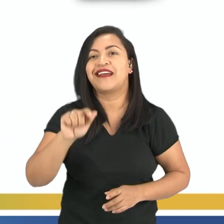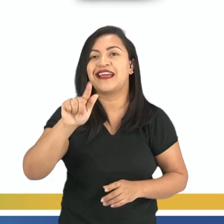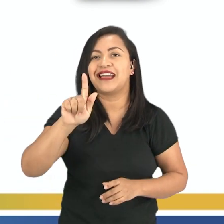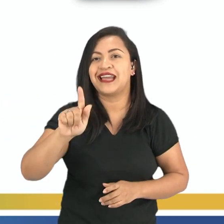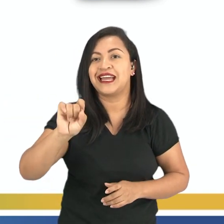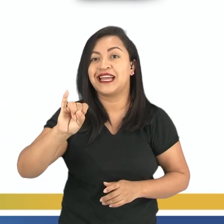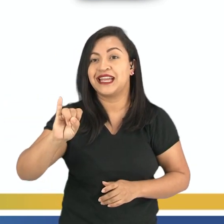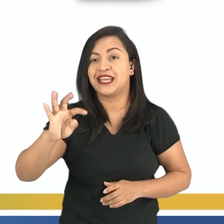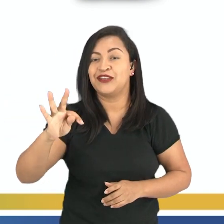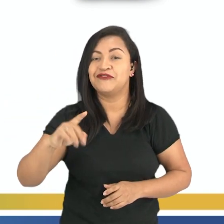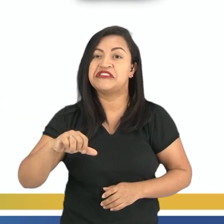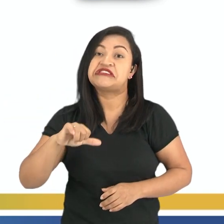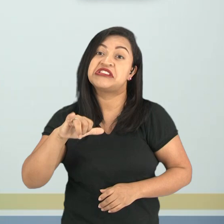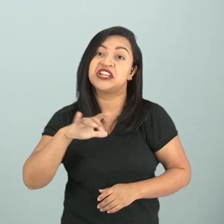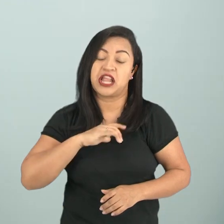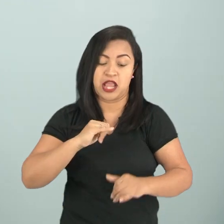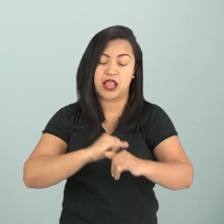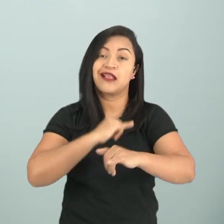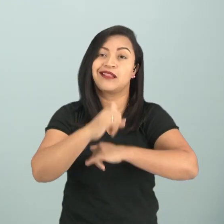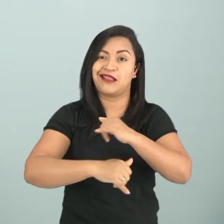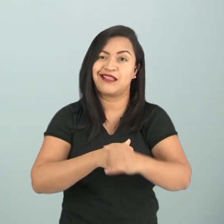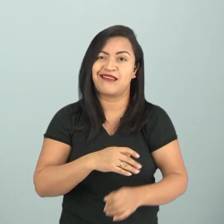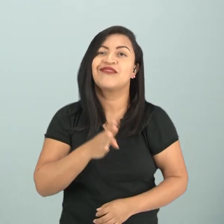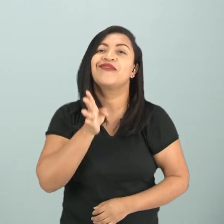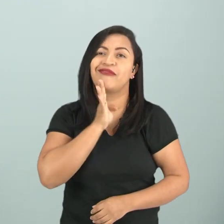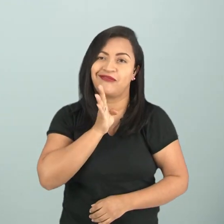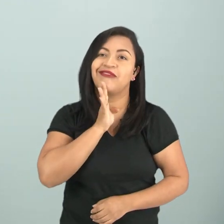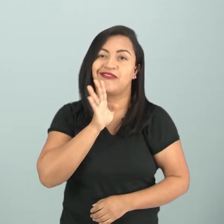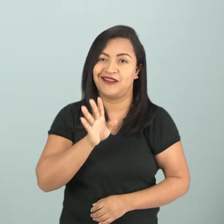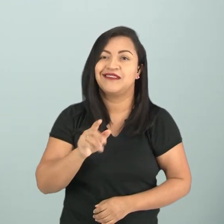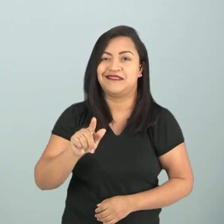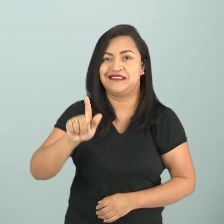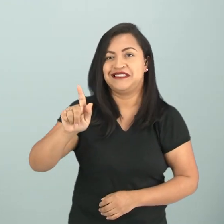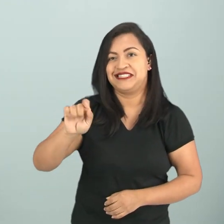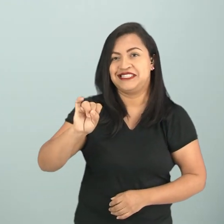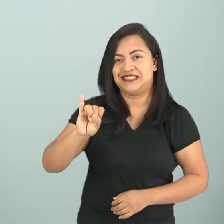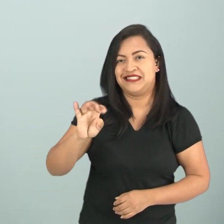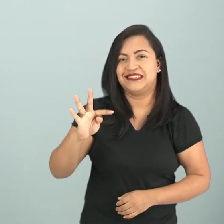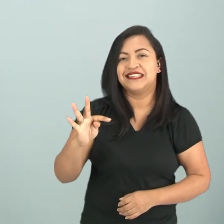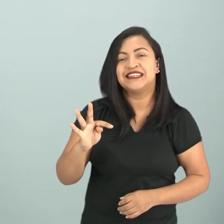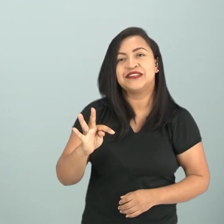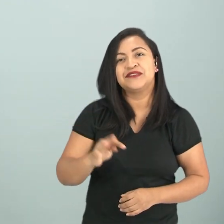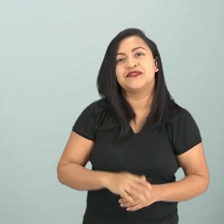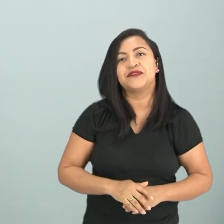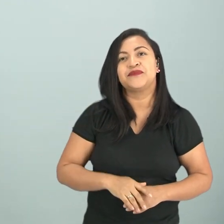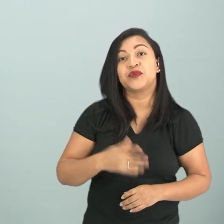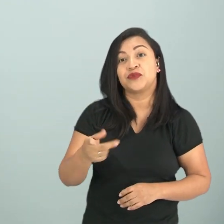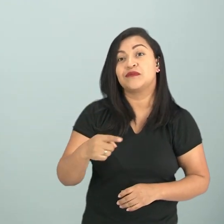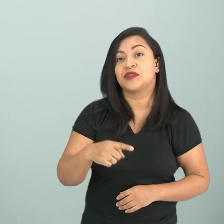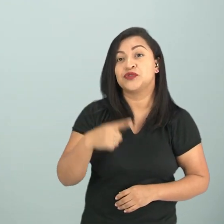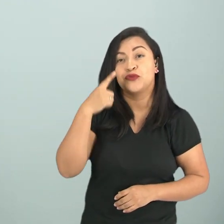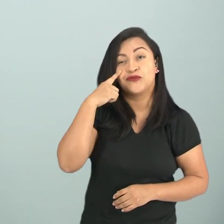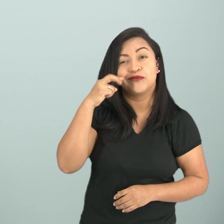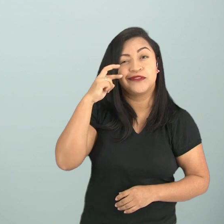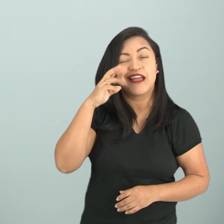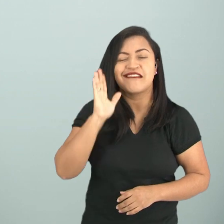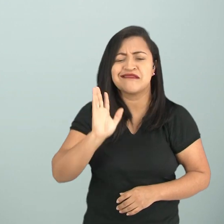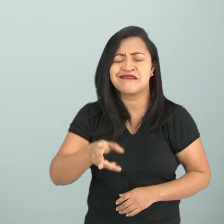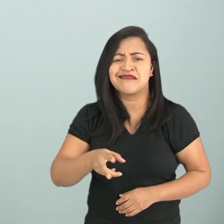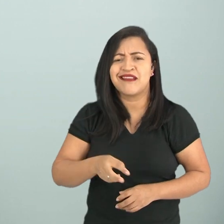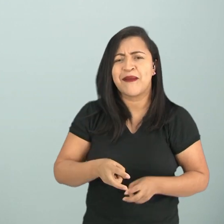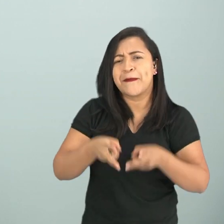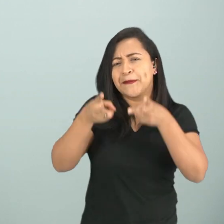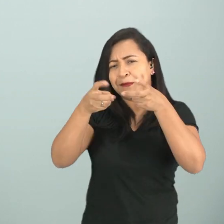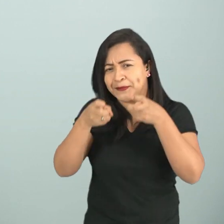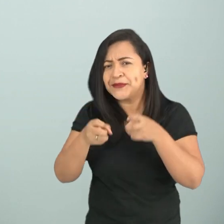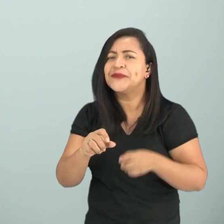Quem tem acesso à internet conhece esse gênero textual, né? Talvez quando passou o gênero você já percebeu que se tratava